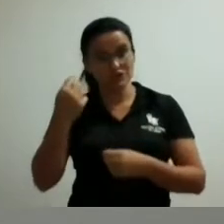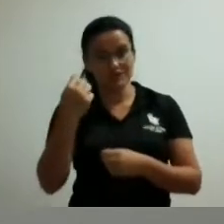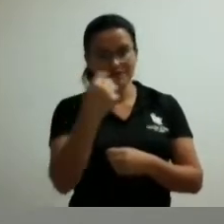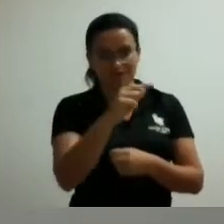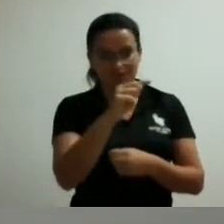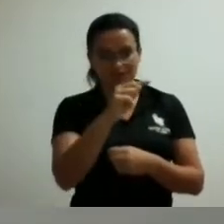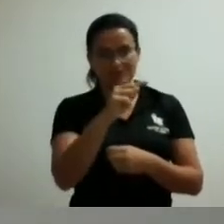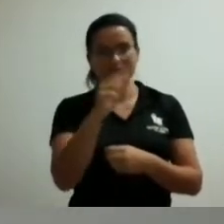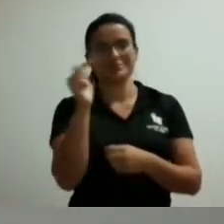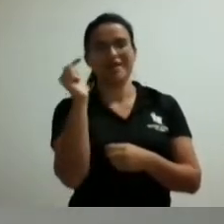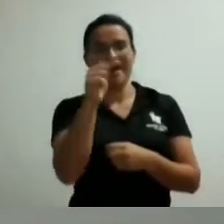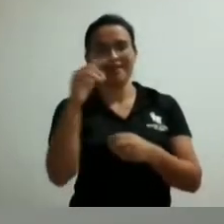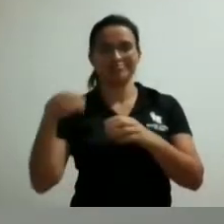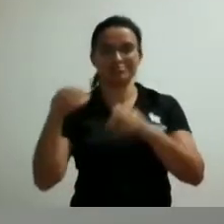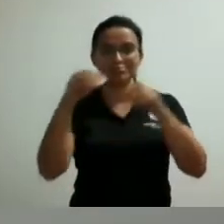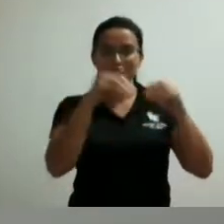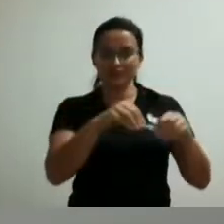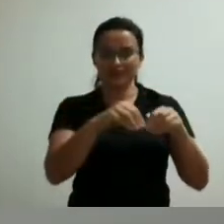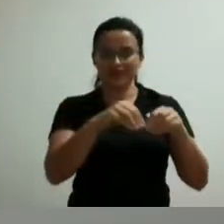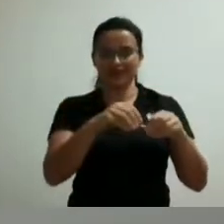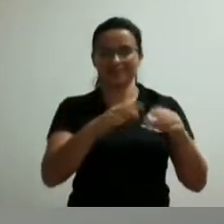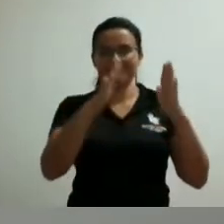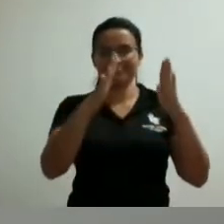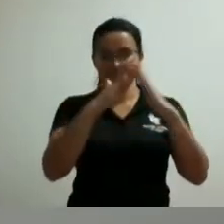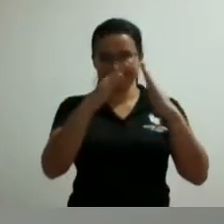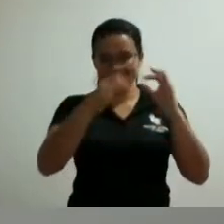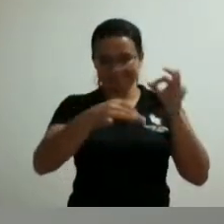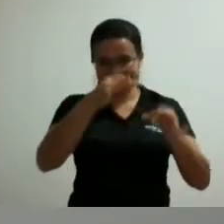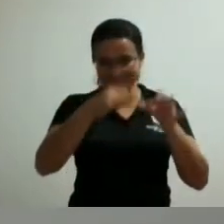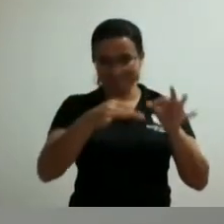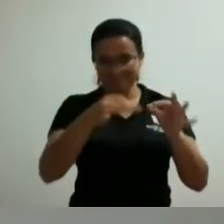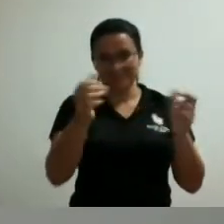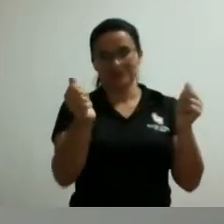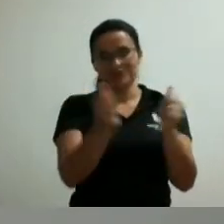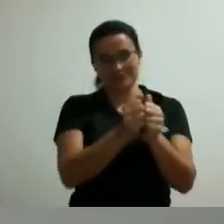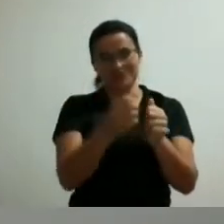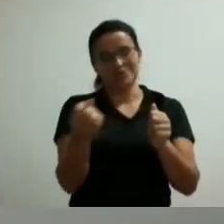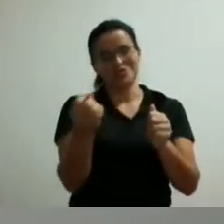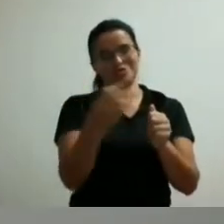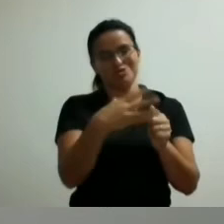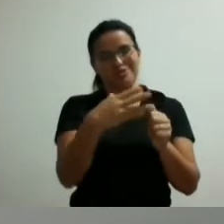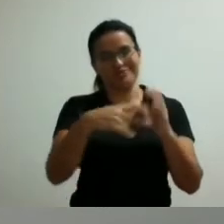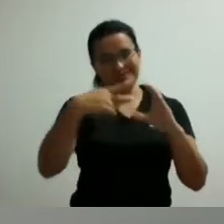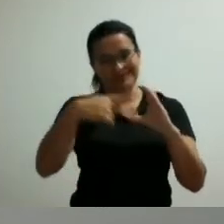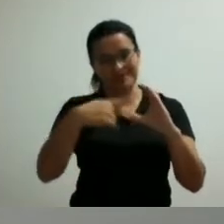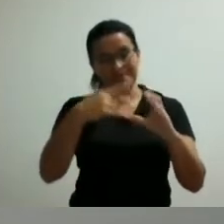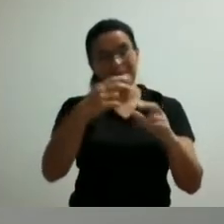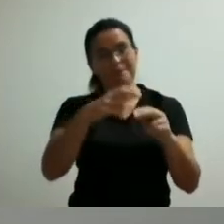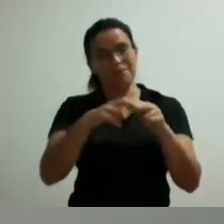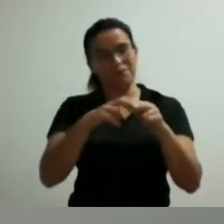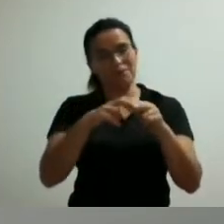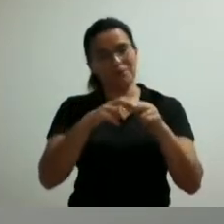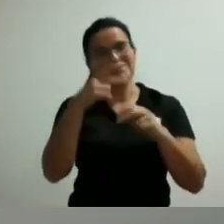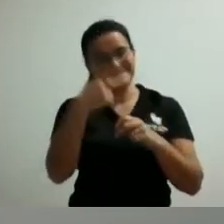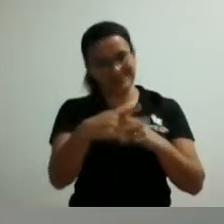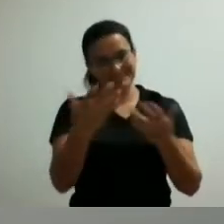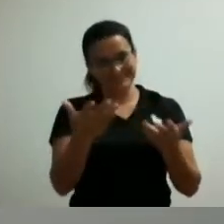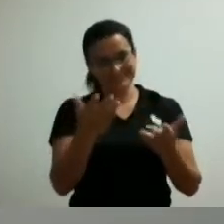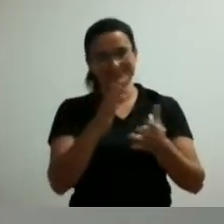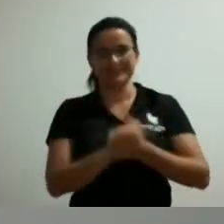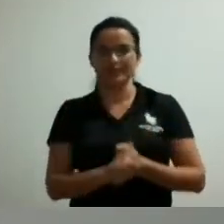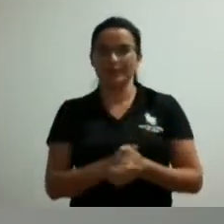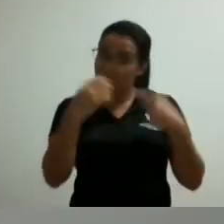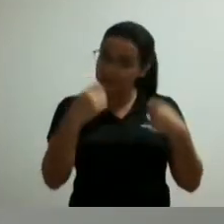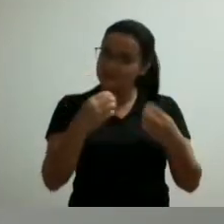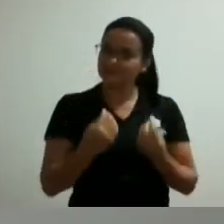Benjamin Colucci com a nova câmara é graças ao doutor Paulo Tristão demos a ele aqui o título de cidadania do juiz de